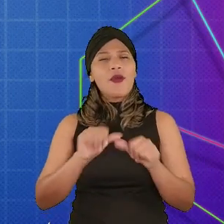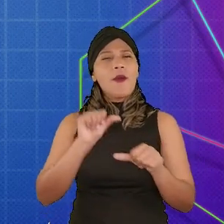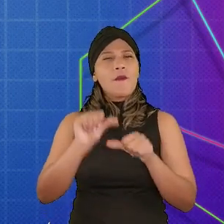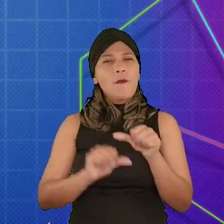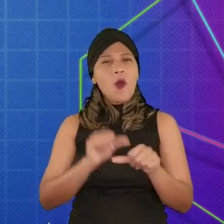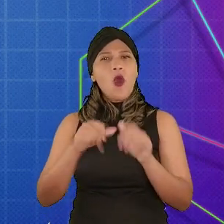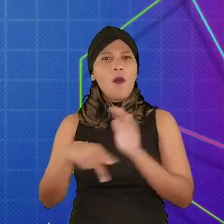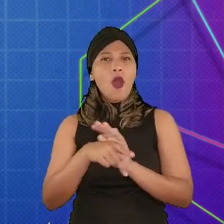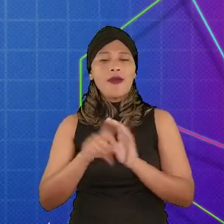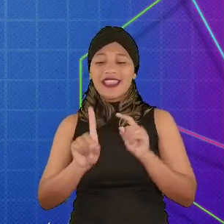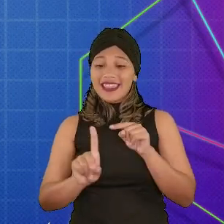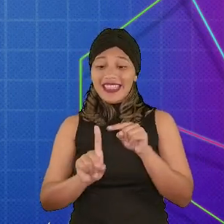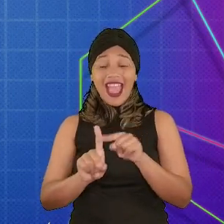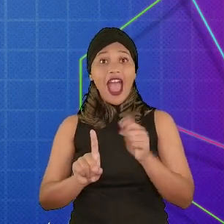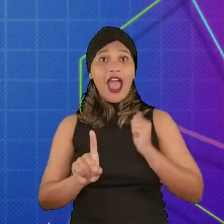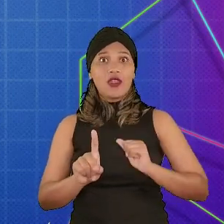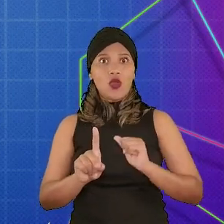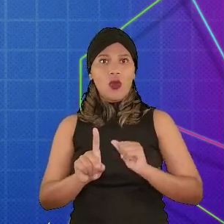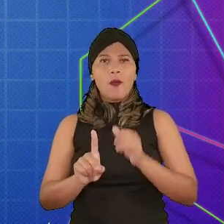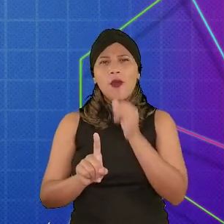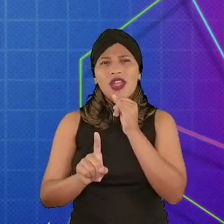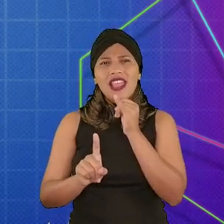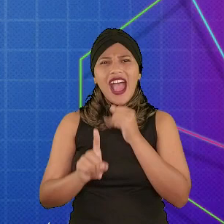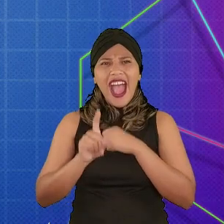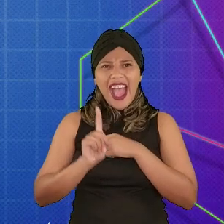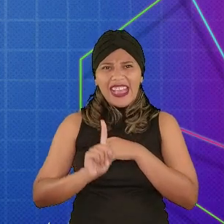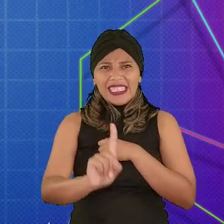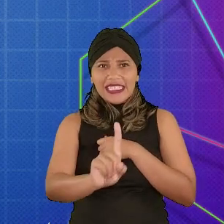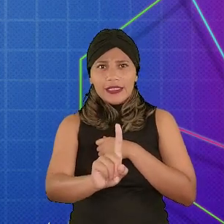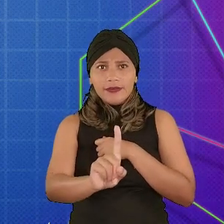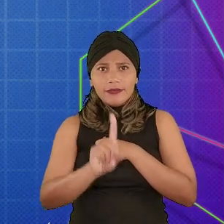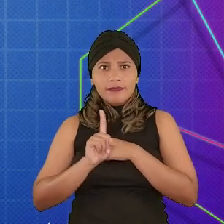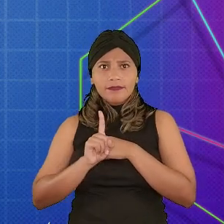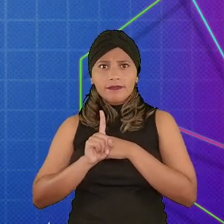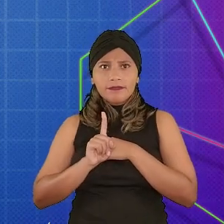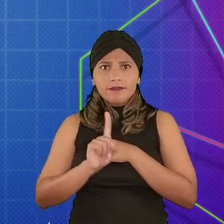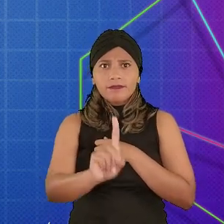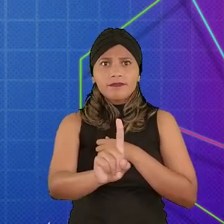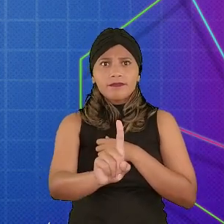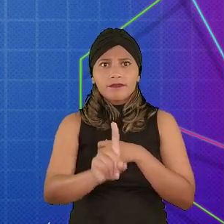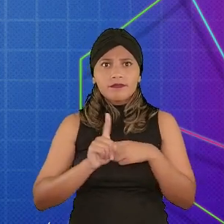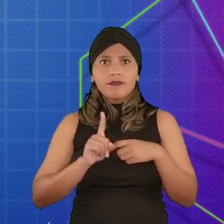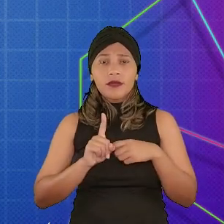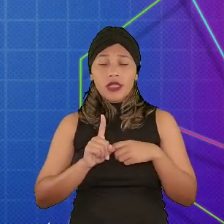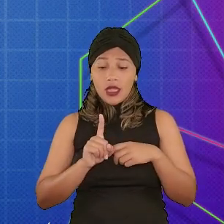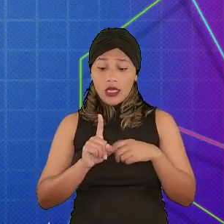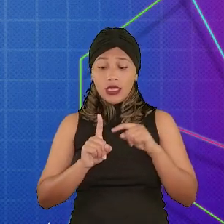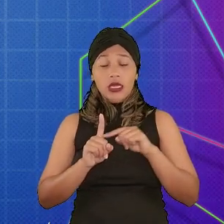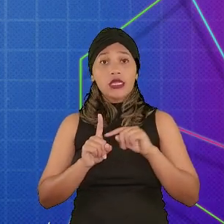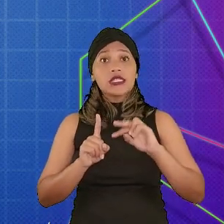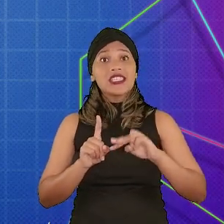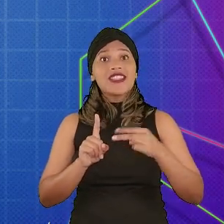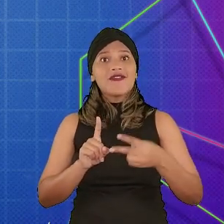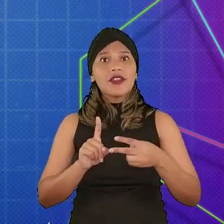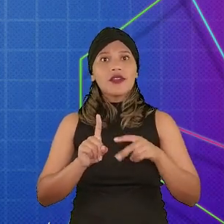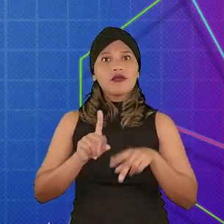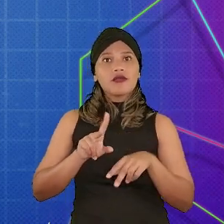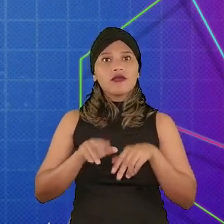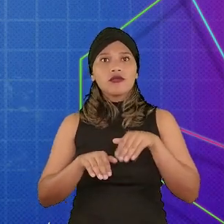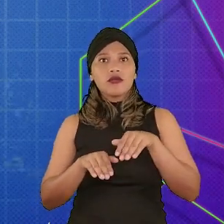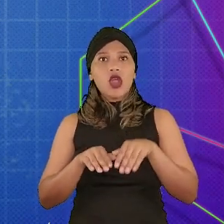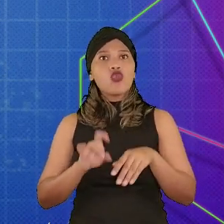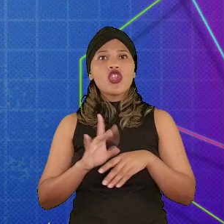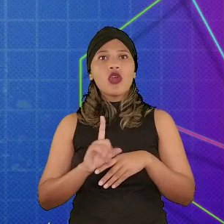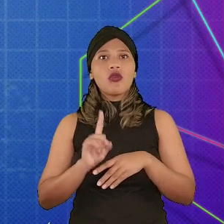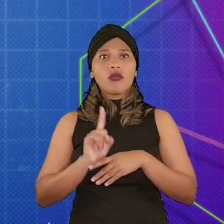opções de modificar nossos sprites do ator, para quando ele andar, por exemplo, para que o ator tenha uma animação que nos indique que ele está em movimento